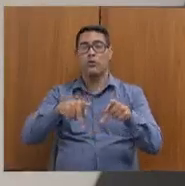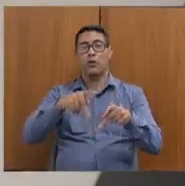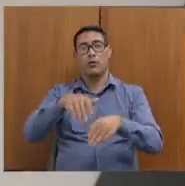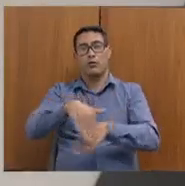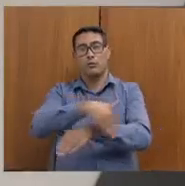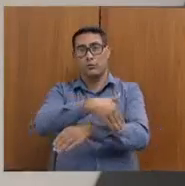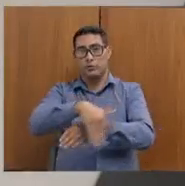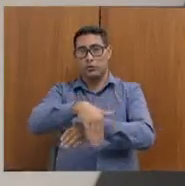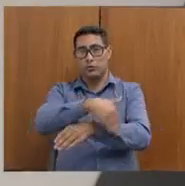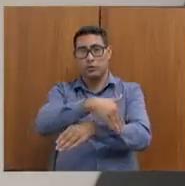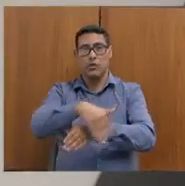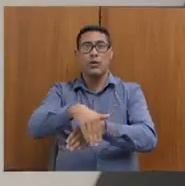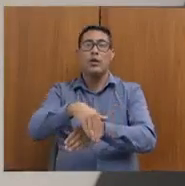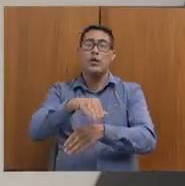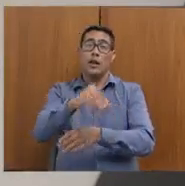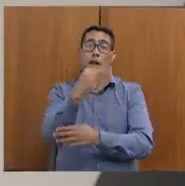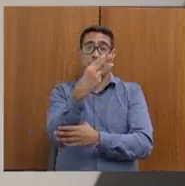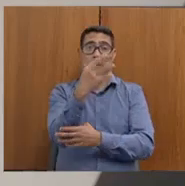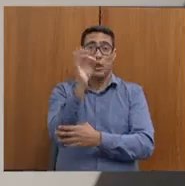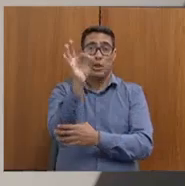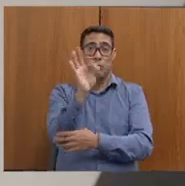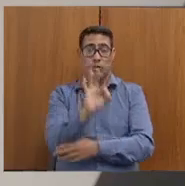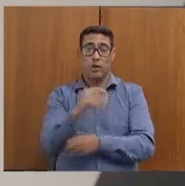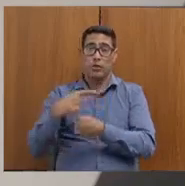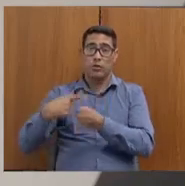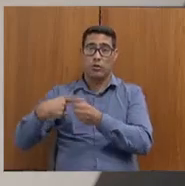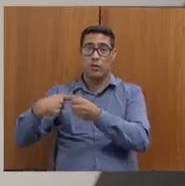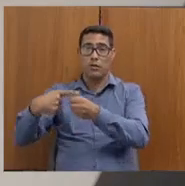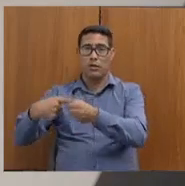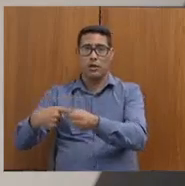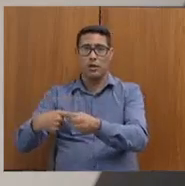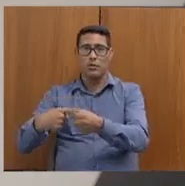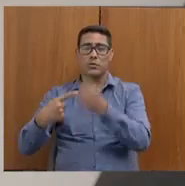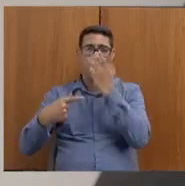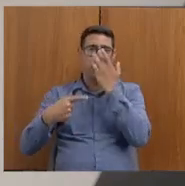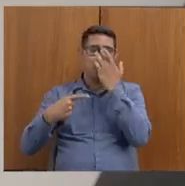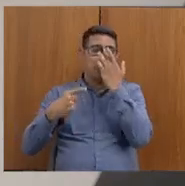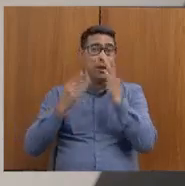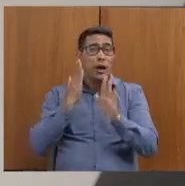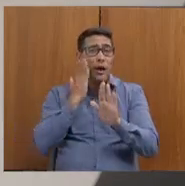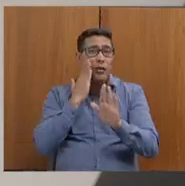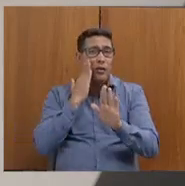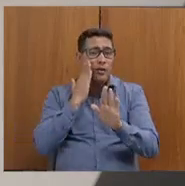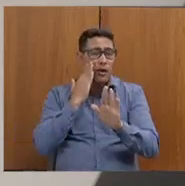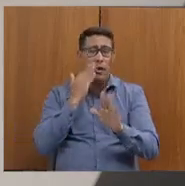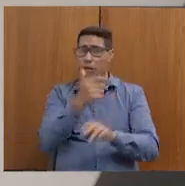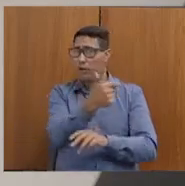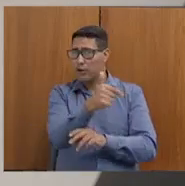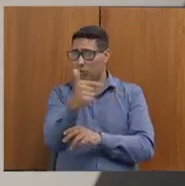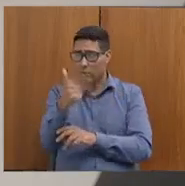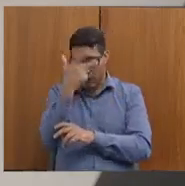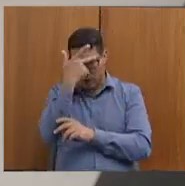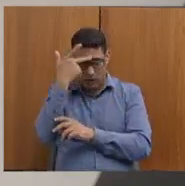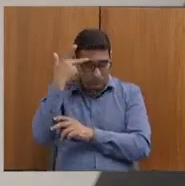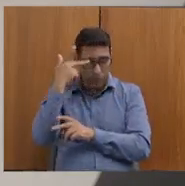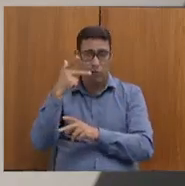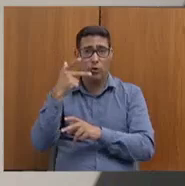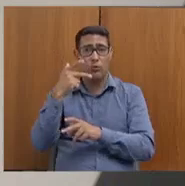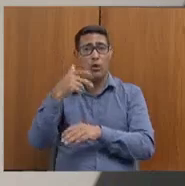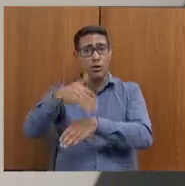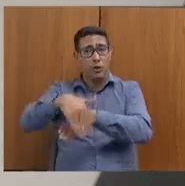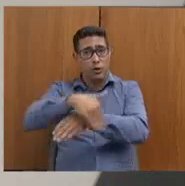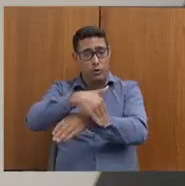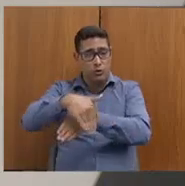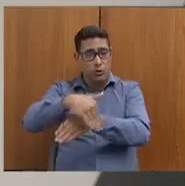3% dos municípios mineiros. Eu sei que não tem população em situação de rua em todos os municípios mineiros, mas 3% de